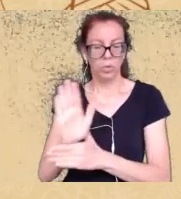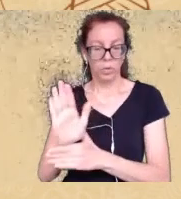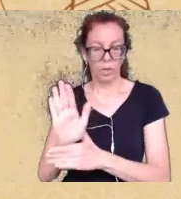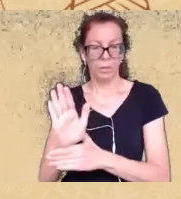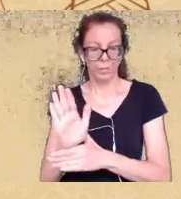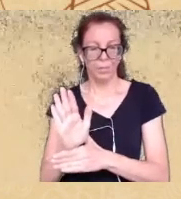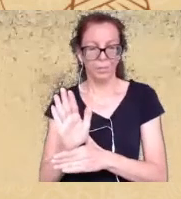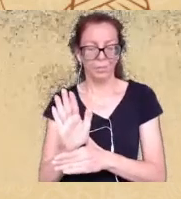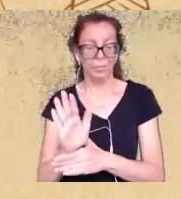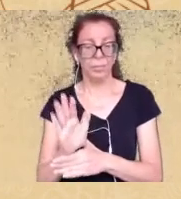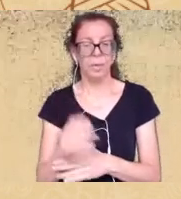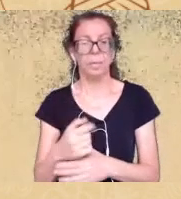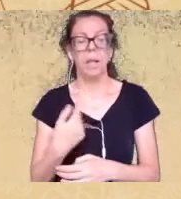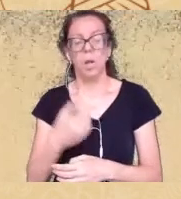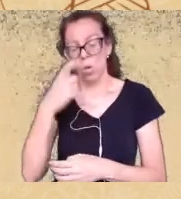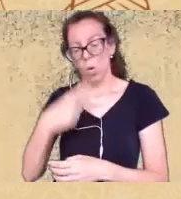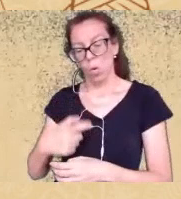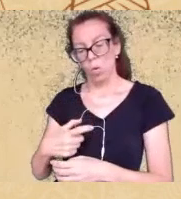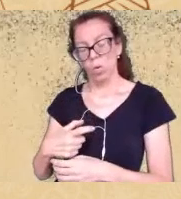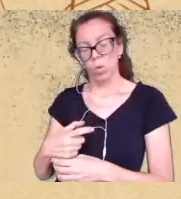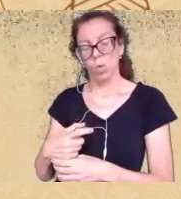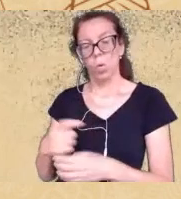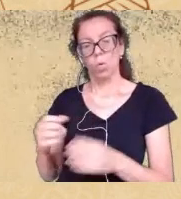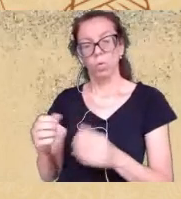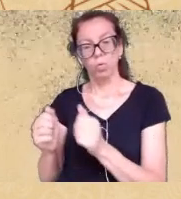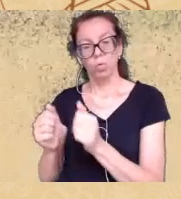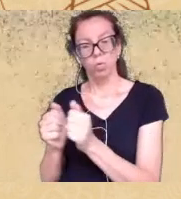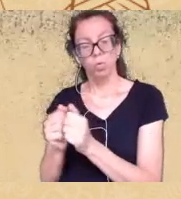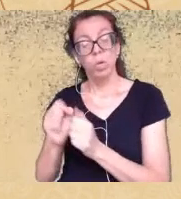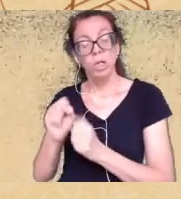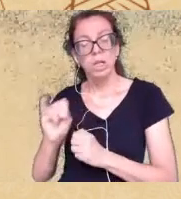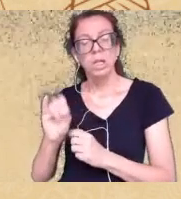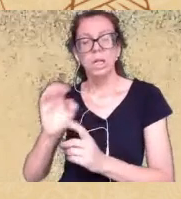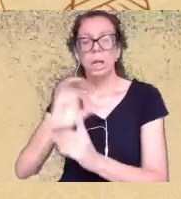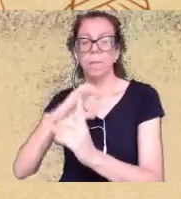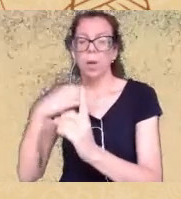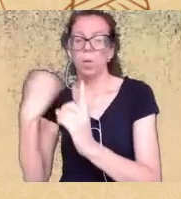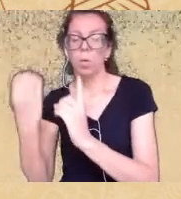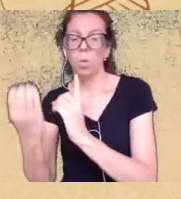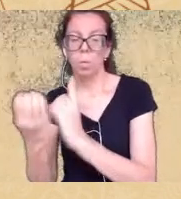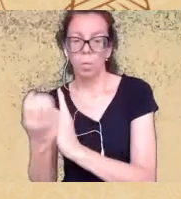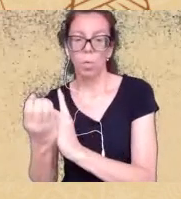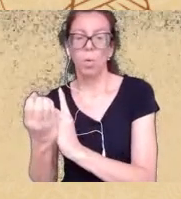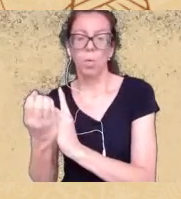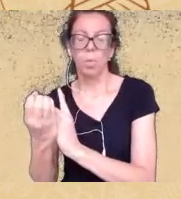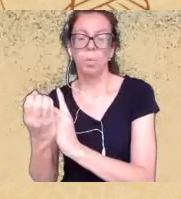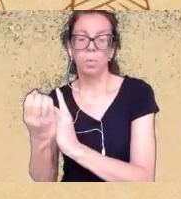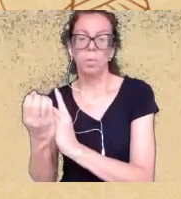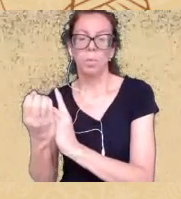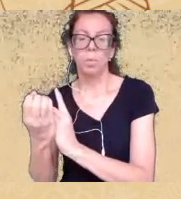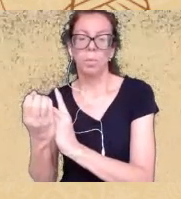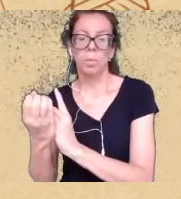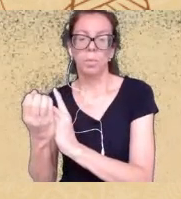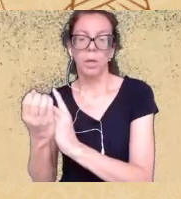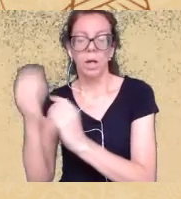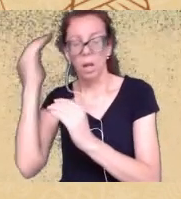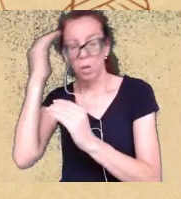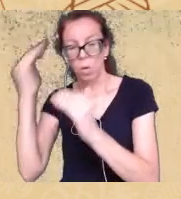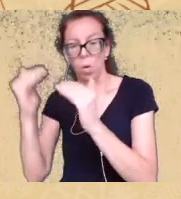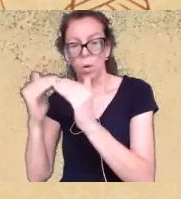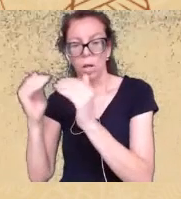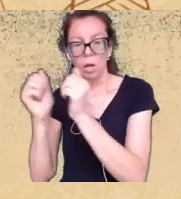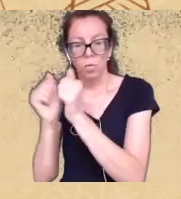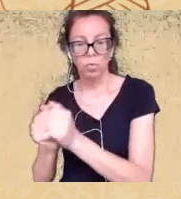eu só serei se a minha comunidade assim estiver integrada porque senão não adianta absolutamente nada então eu